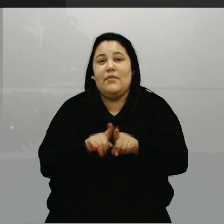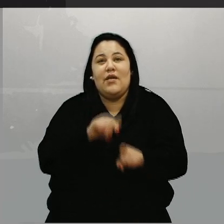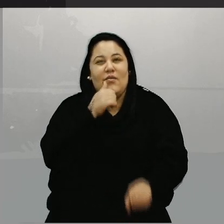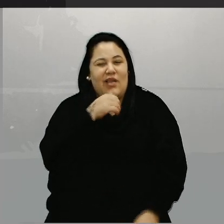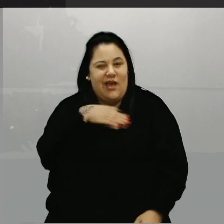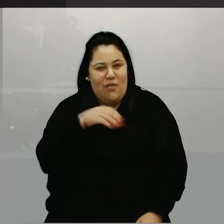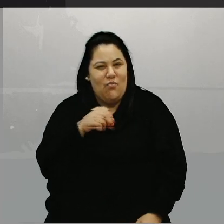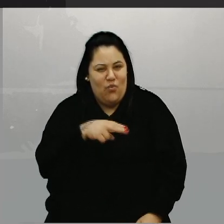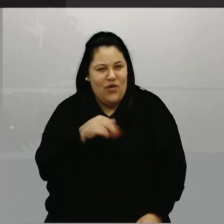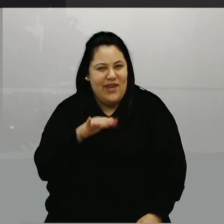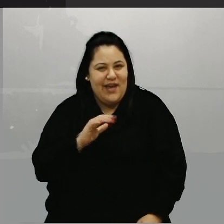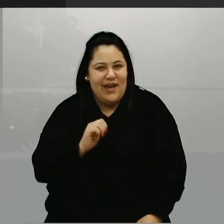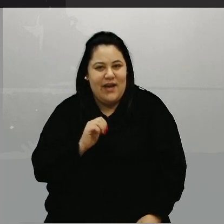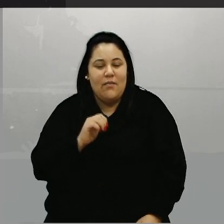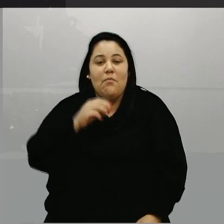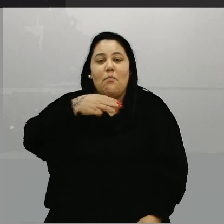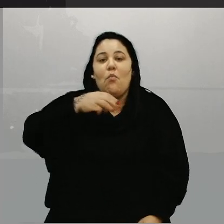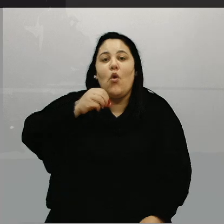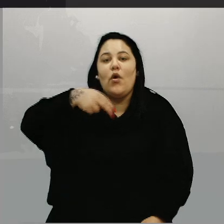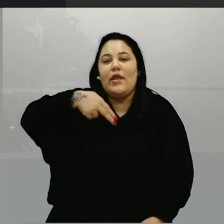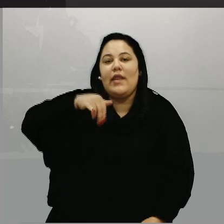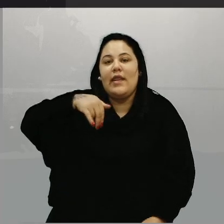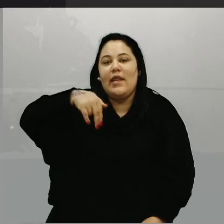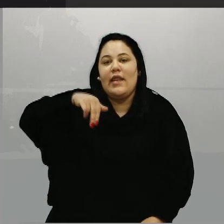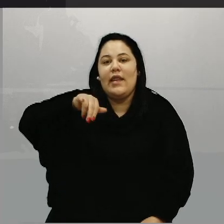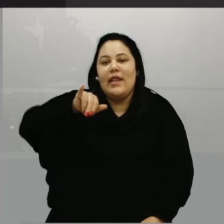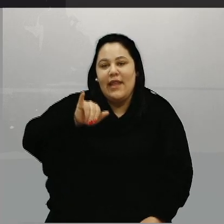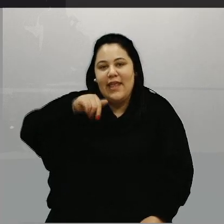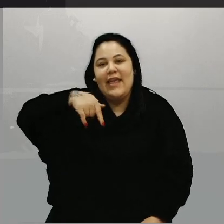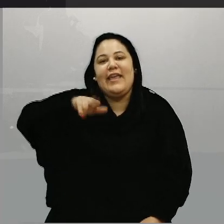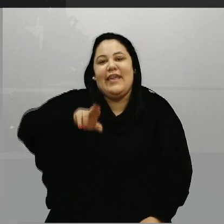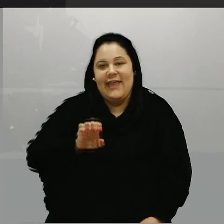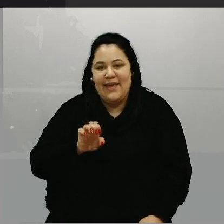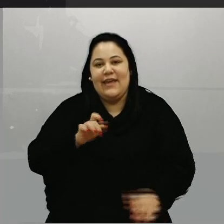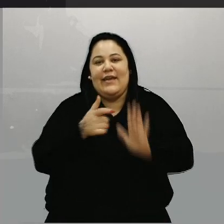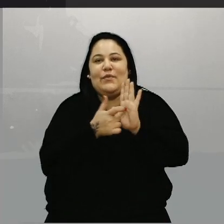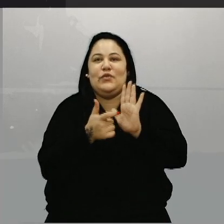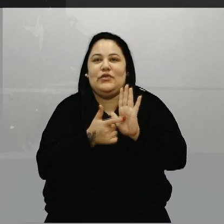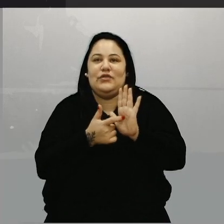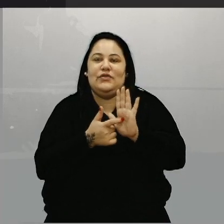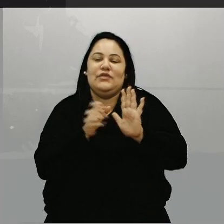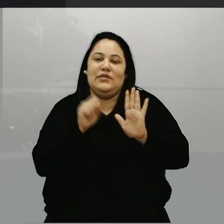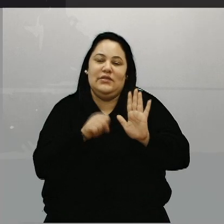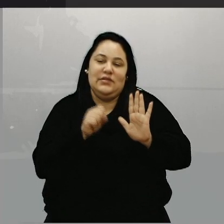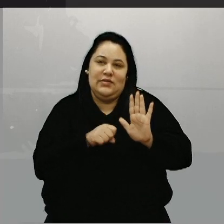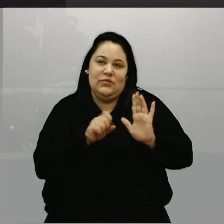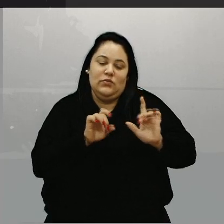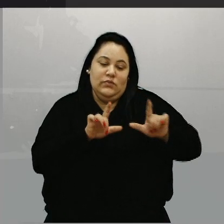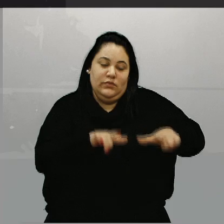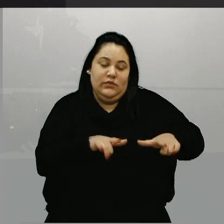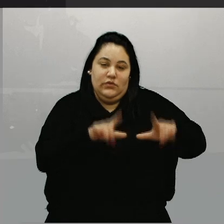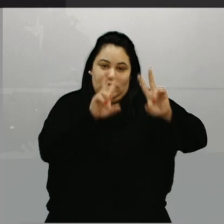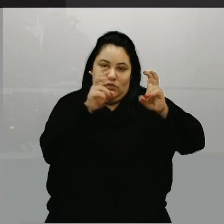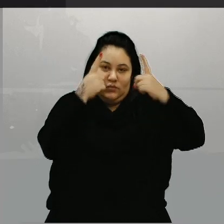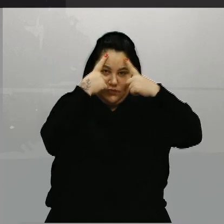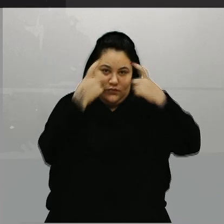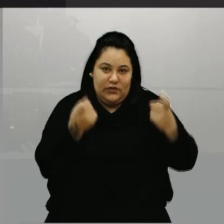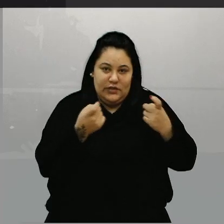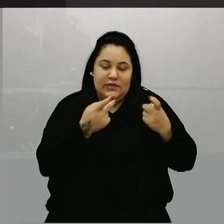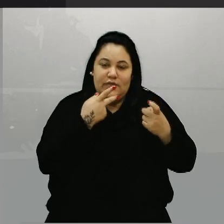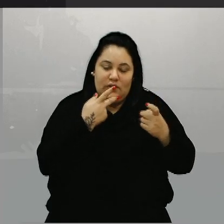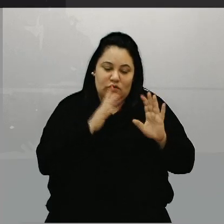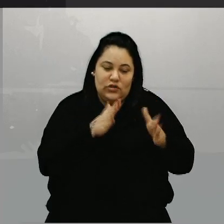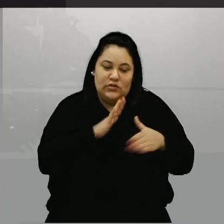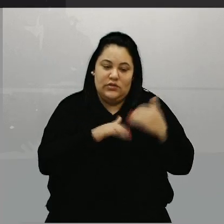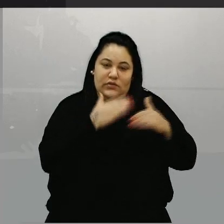acho que é, Mônica, que nos mostrou, nos mostrou o que é a vara de violência, falou a respeito dos avanços que